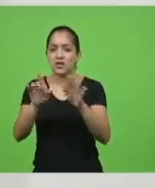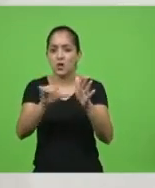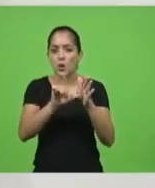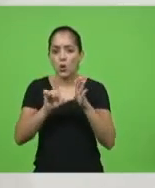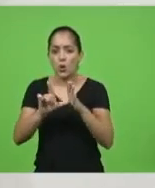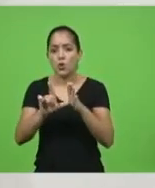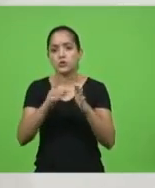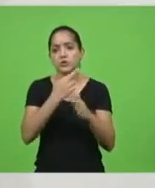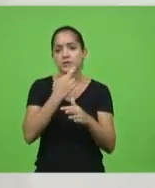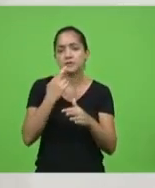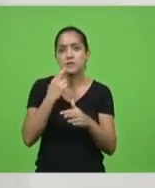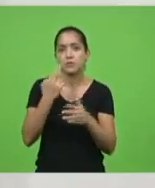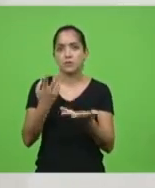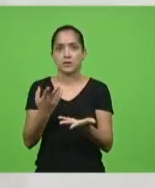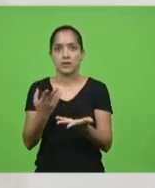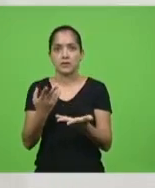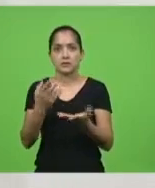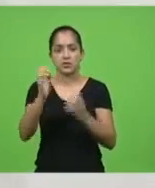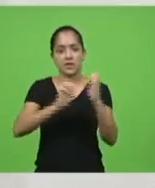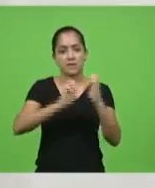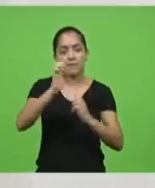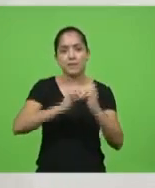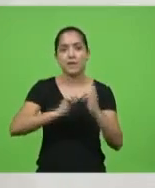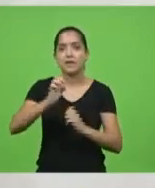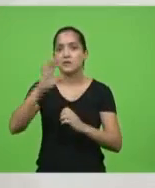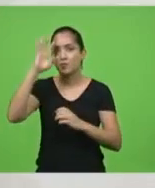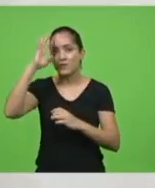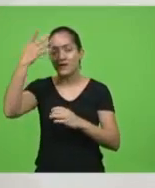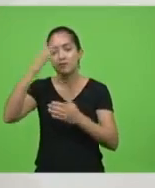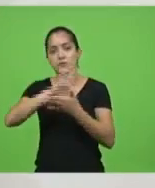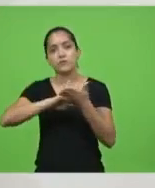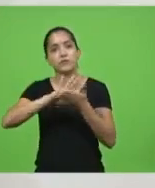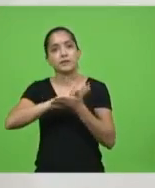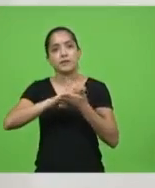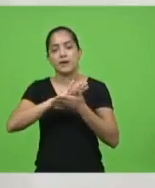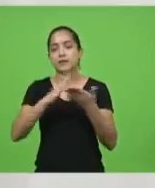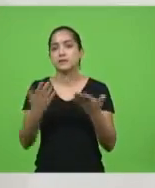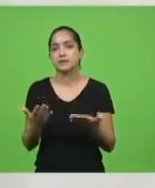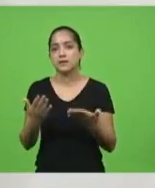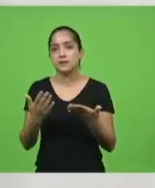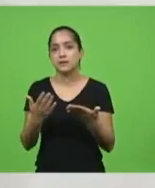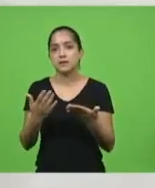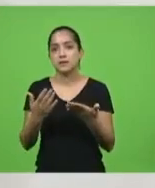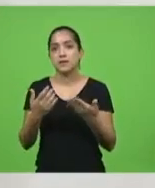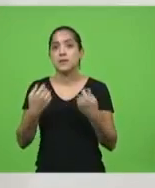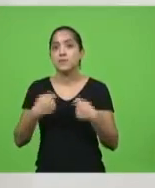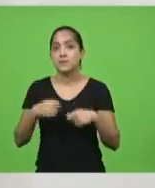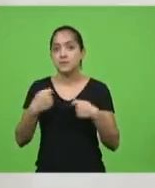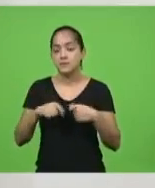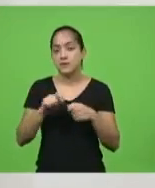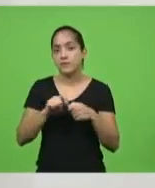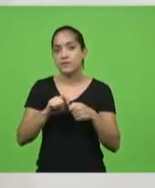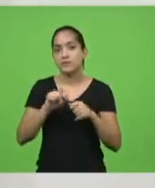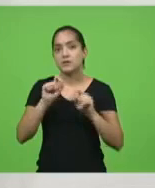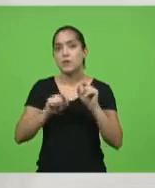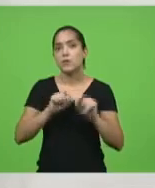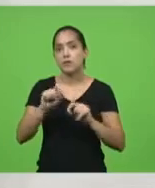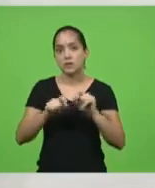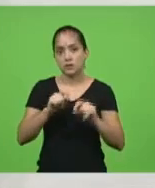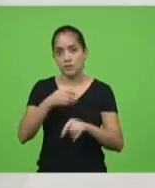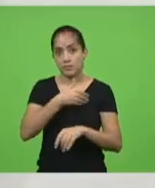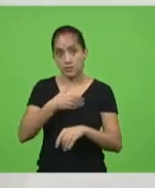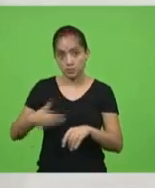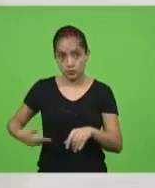restaurante, fechar empresa, não vai resolver em nada. O que já deveria ter sido feito pelos governos